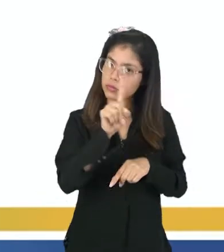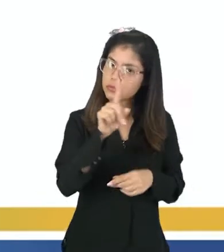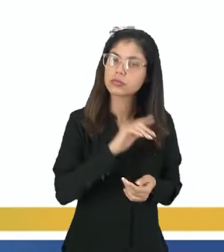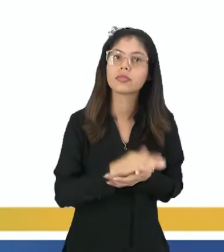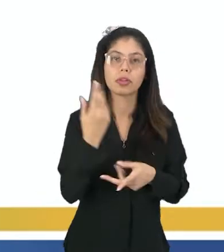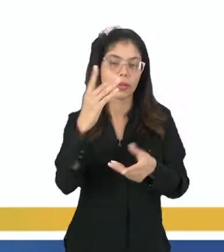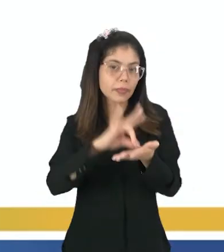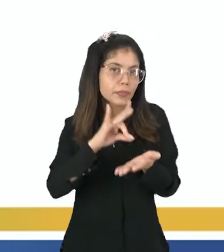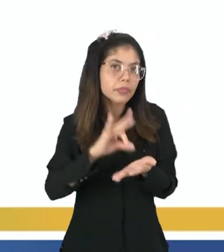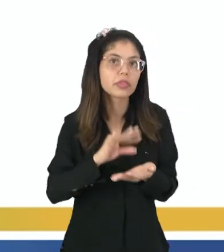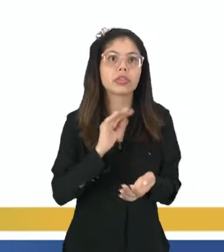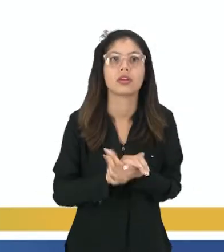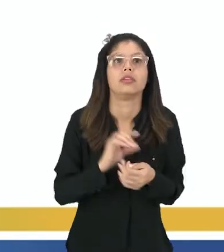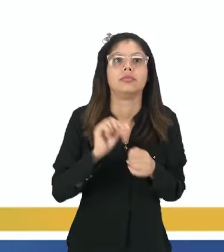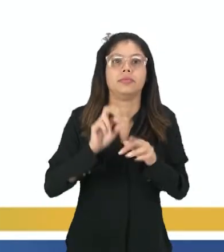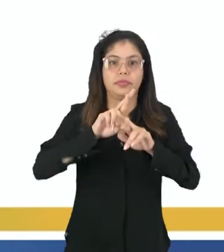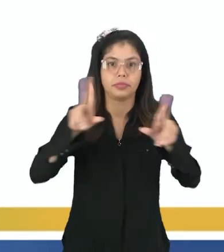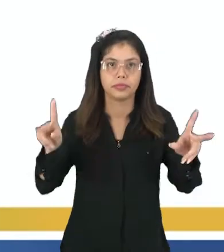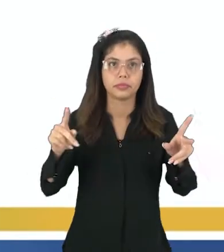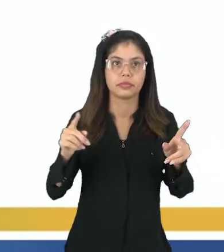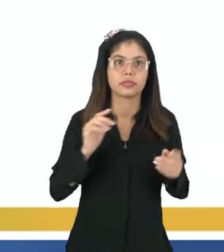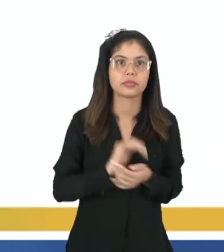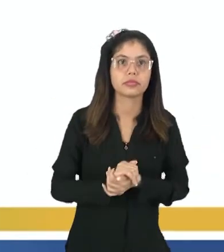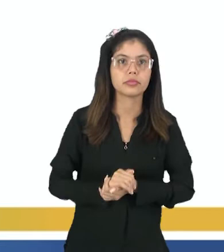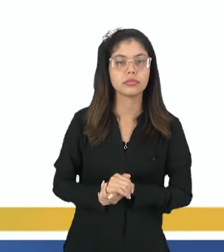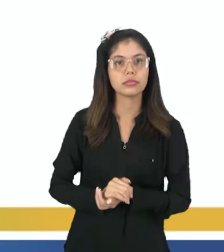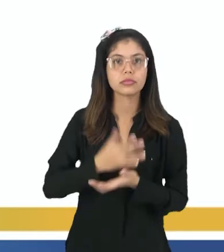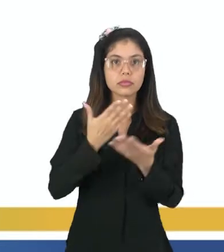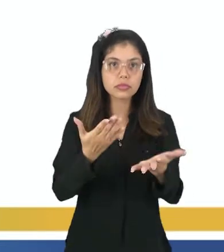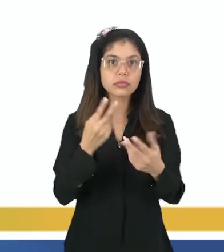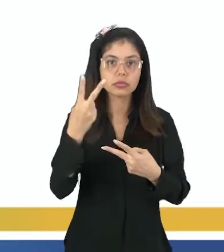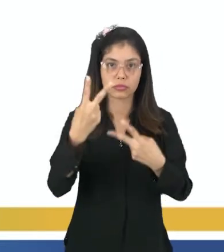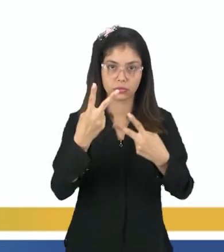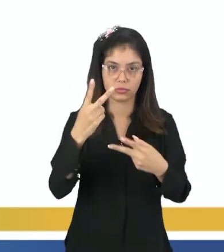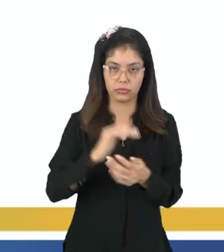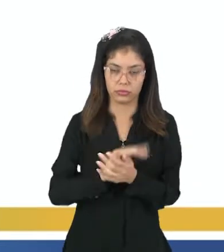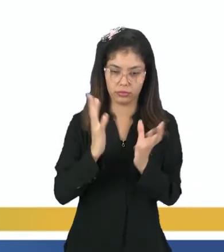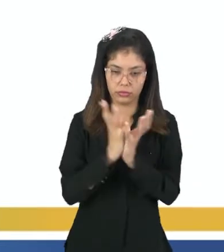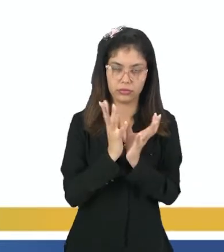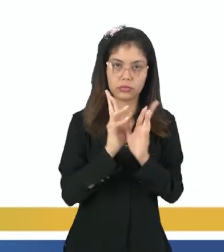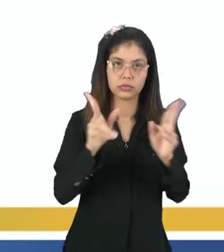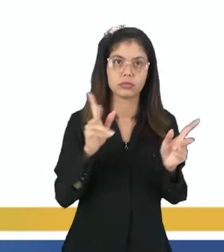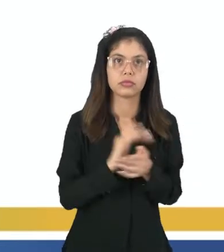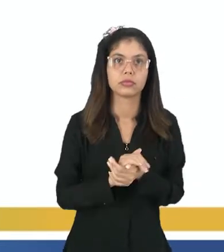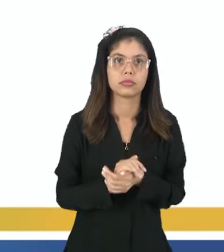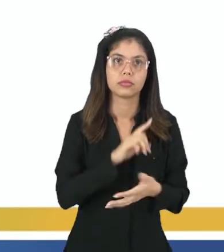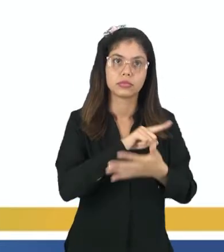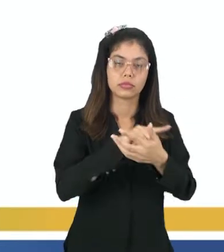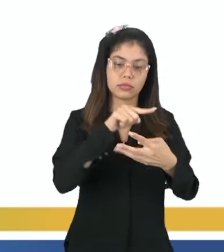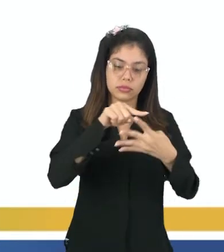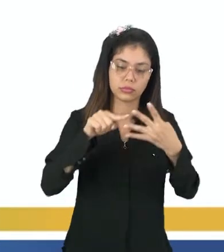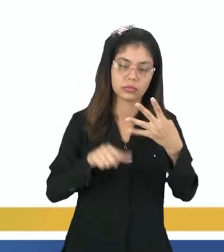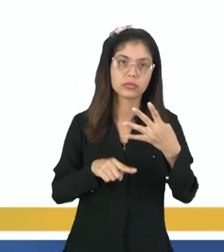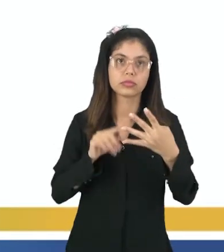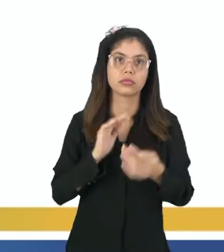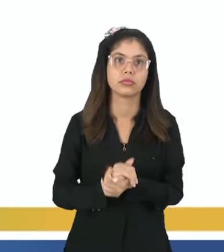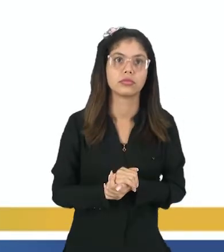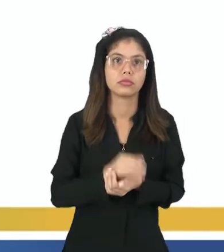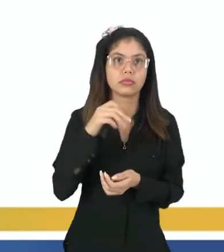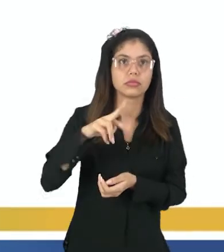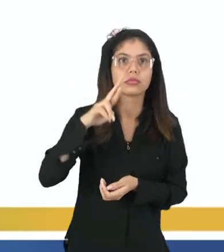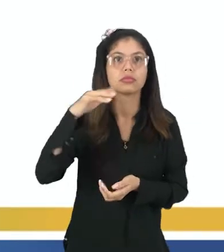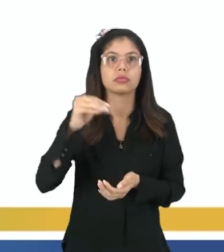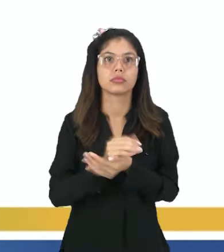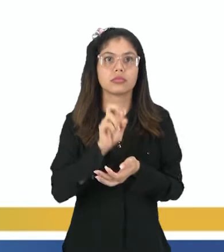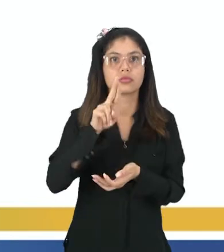Na verdade, o que faz eles se diferenciarem e ficarem aí em dois grupos distintos, é que os primeiros planetas, que é o caso de